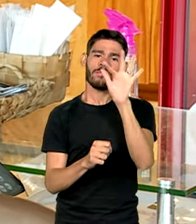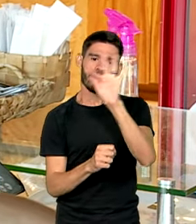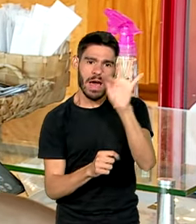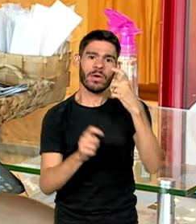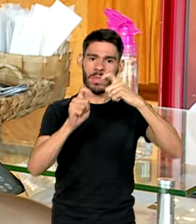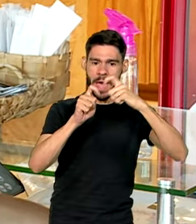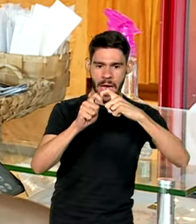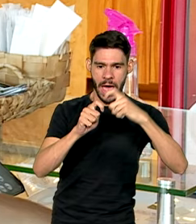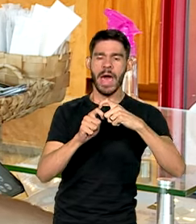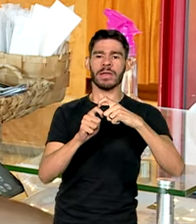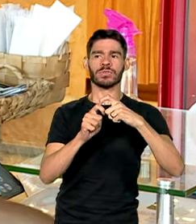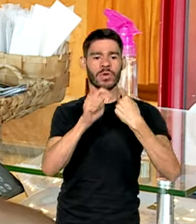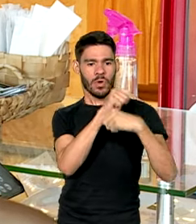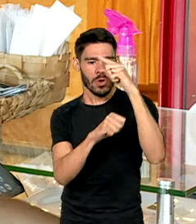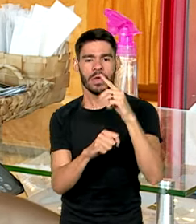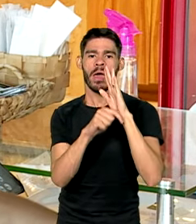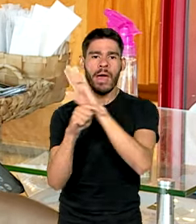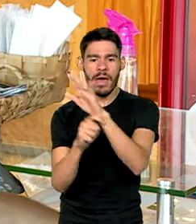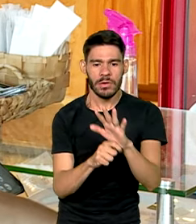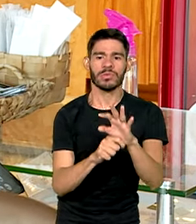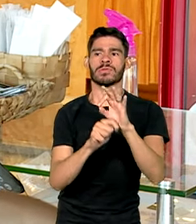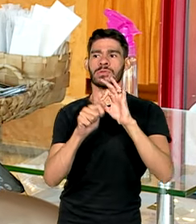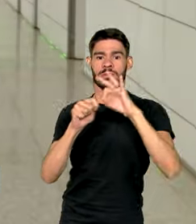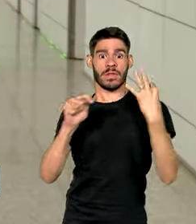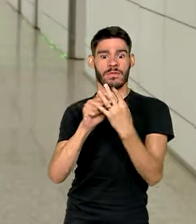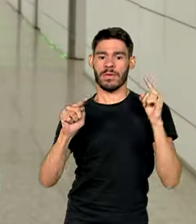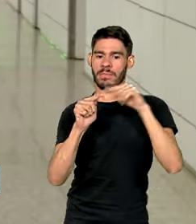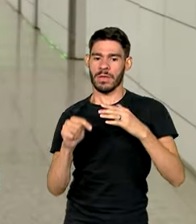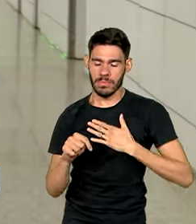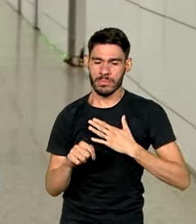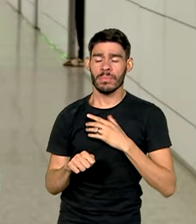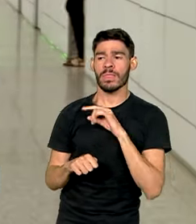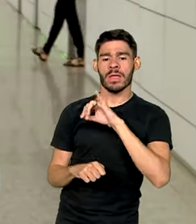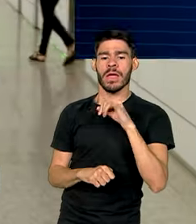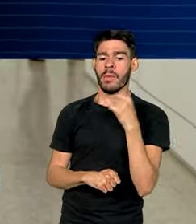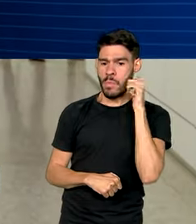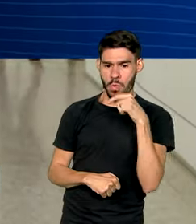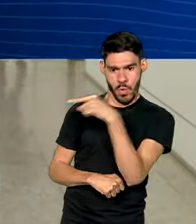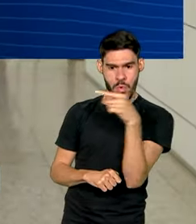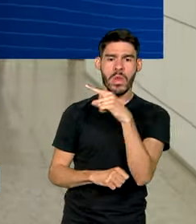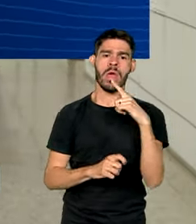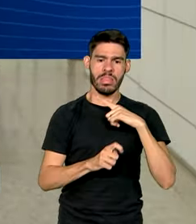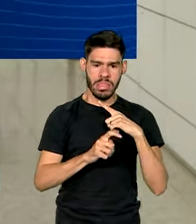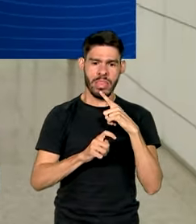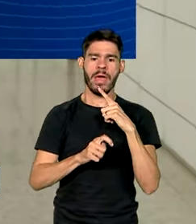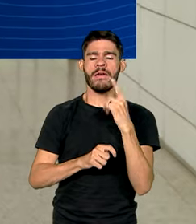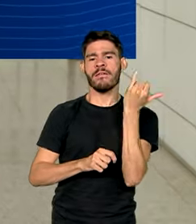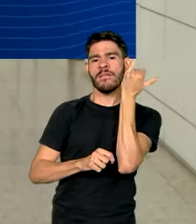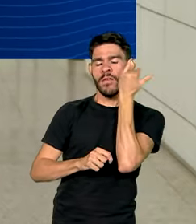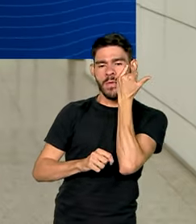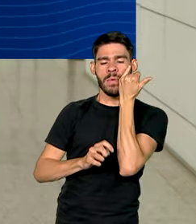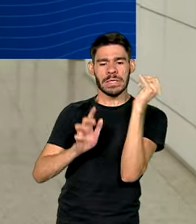vida e E ajudar a minha família, né? Com certeza que isso foi o objetivo de vir para cá. Já o Dilene engrossa as estatísticas da última